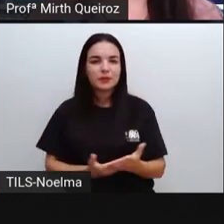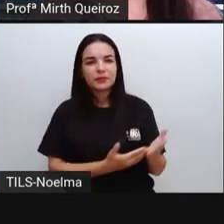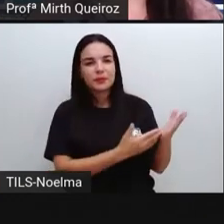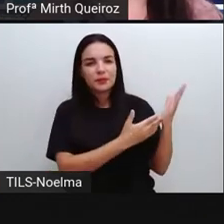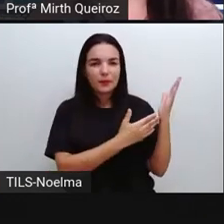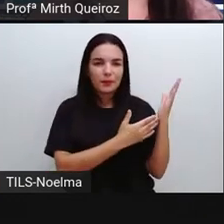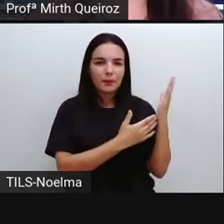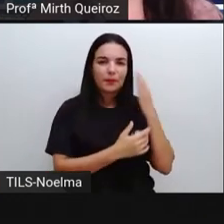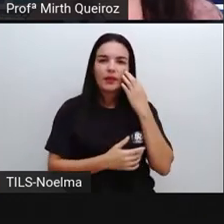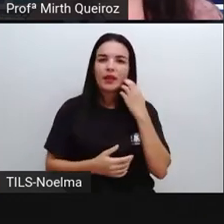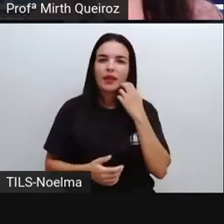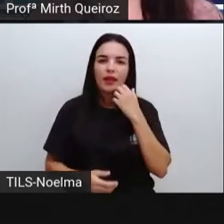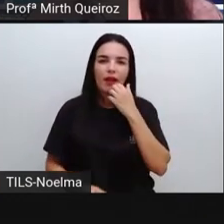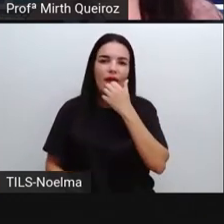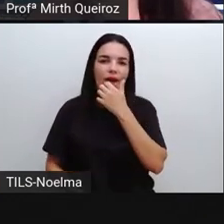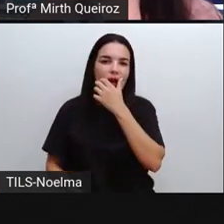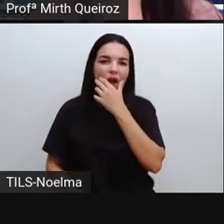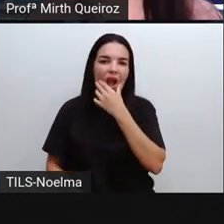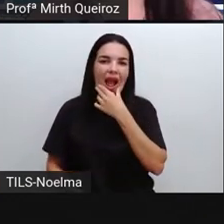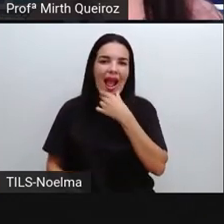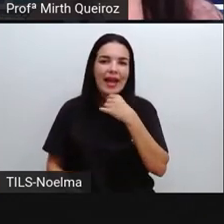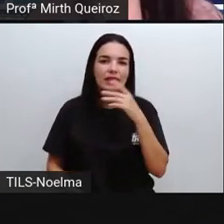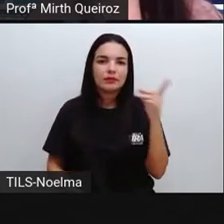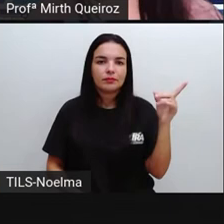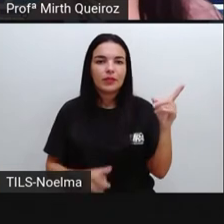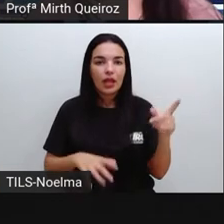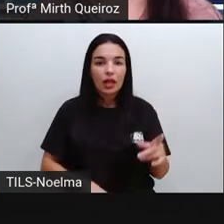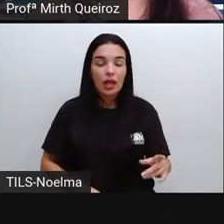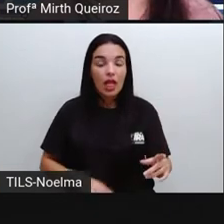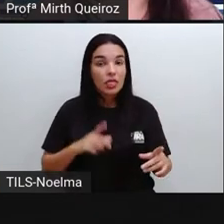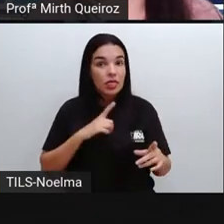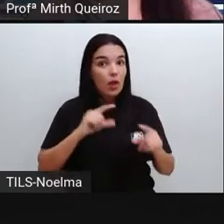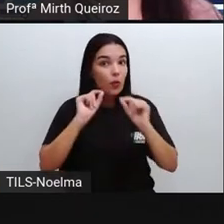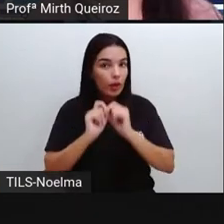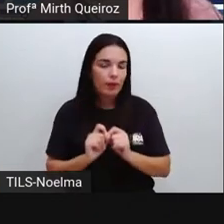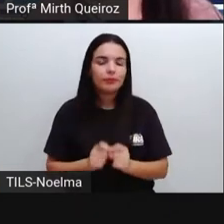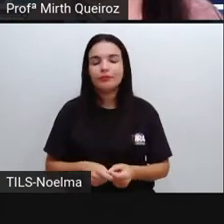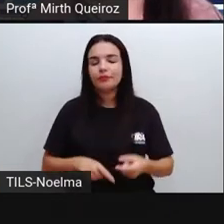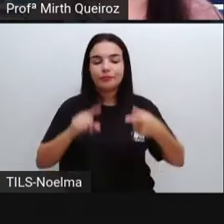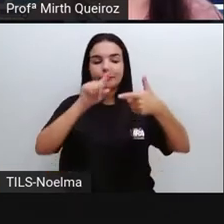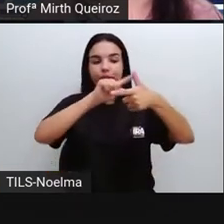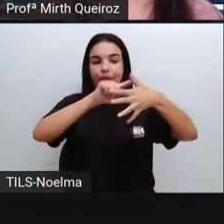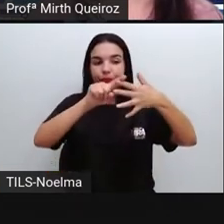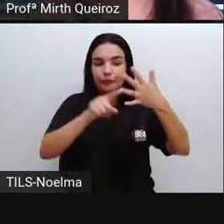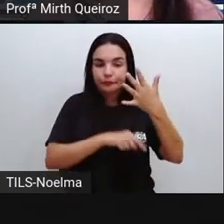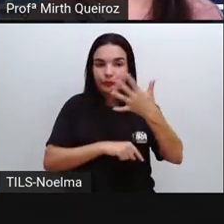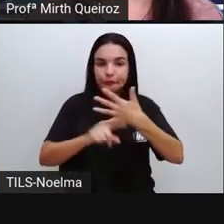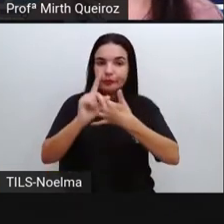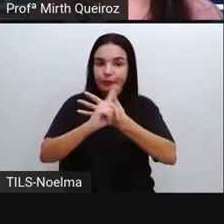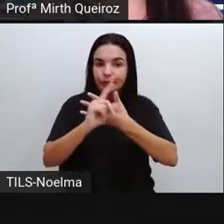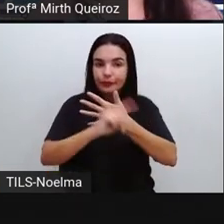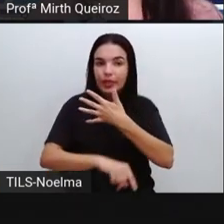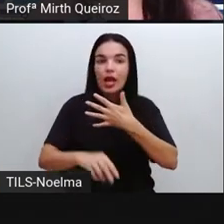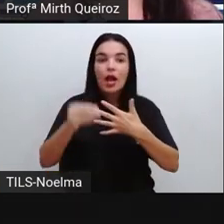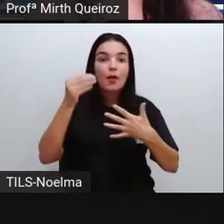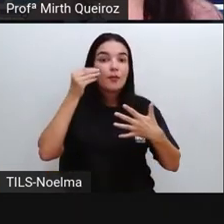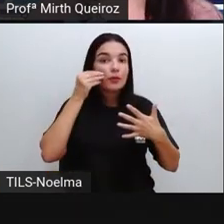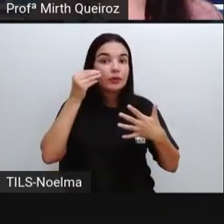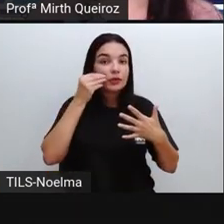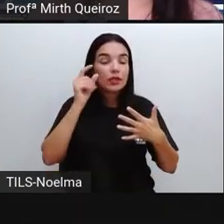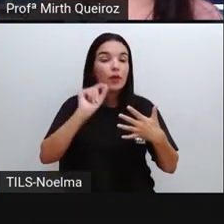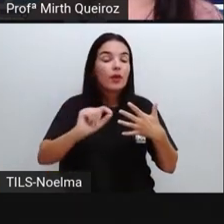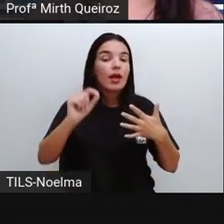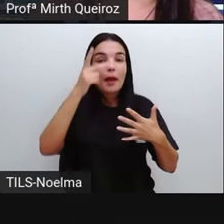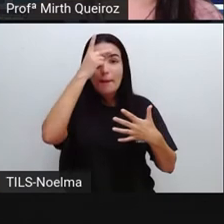nesta conta. A identificação do consumidor, o nome do consumidor, o documento do consumidor, né? A identificação do